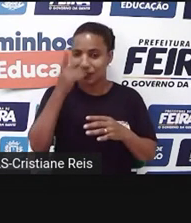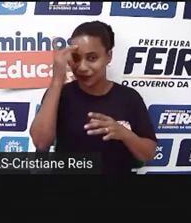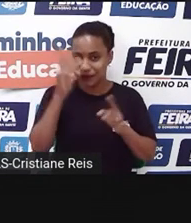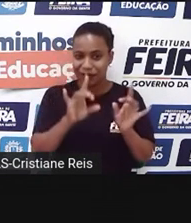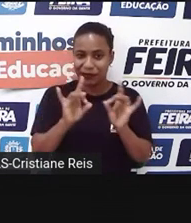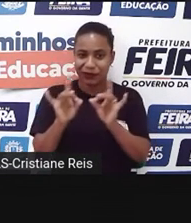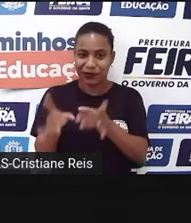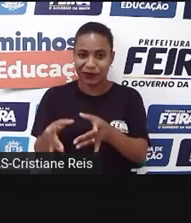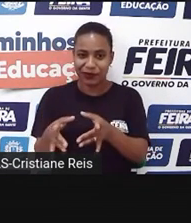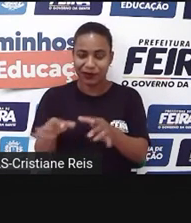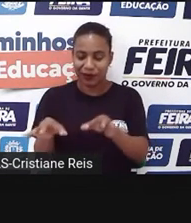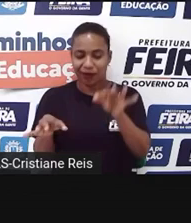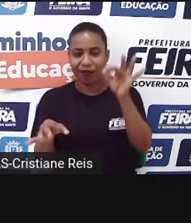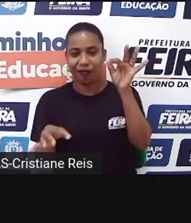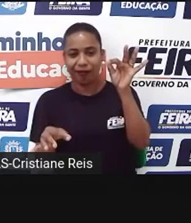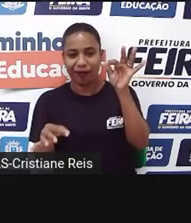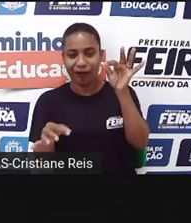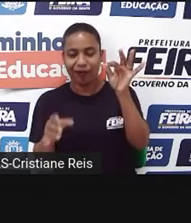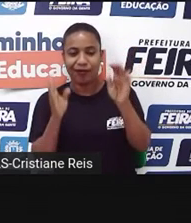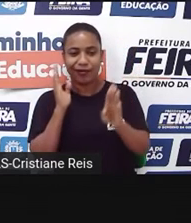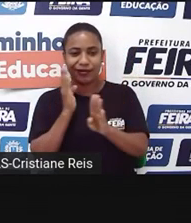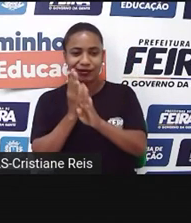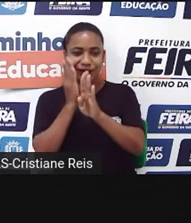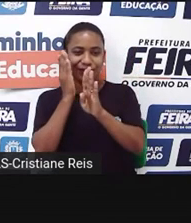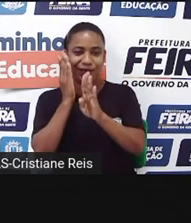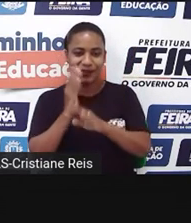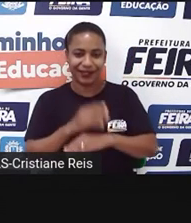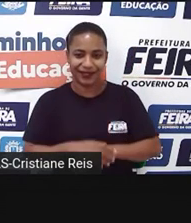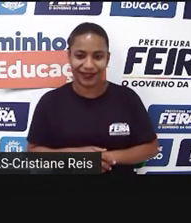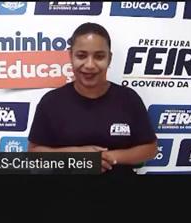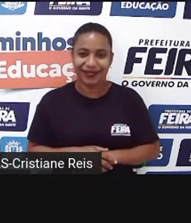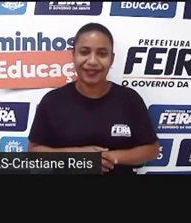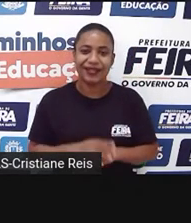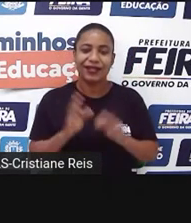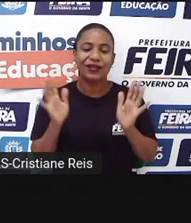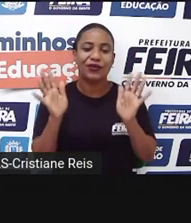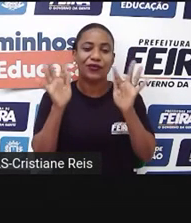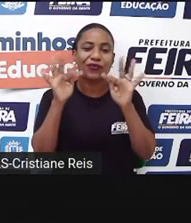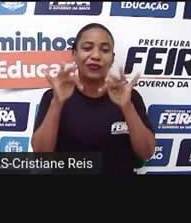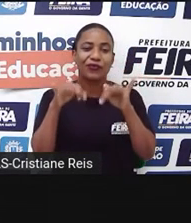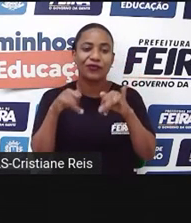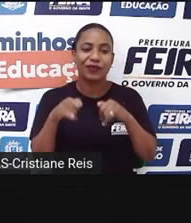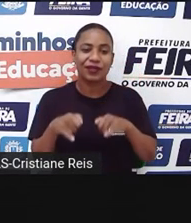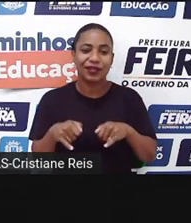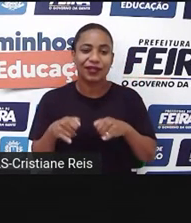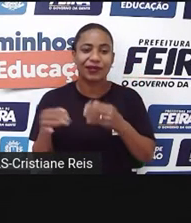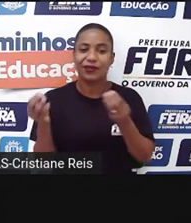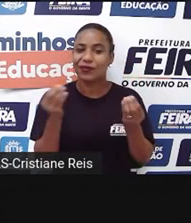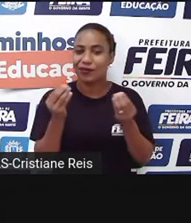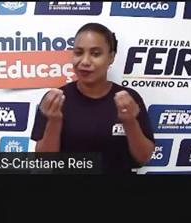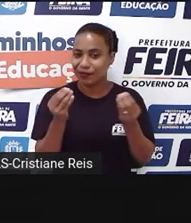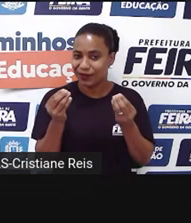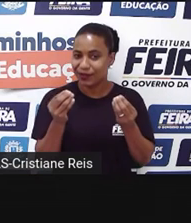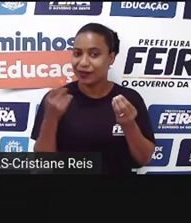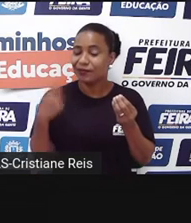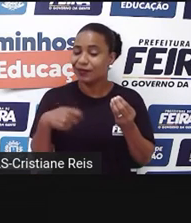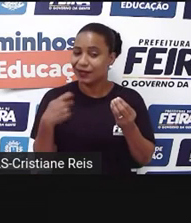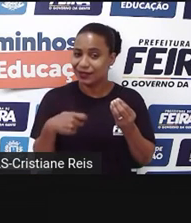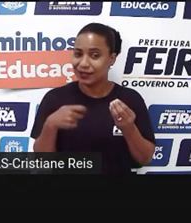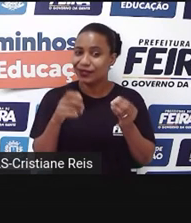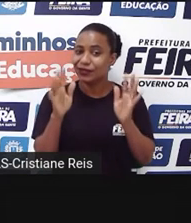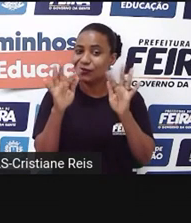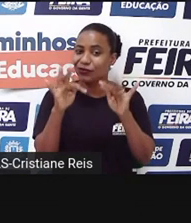E terminamos a história, olha aqui, the end, né? O final. Como é que a gente termina a história? Você tem que revelar